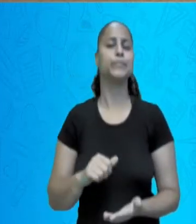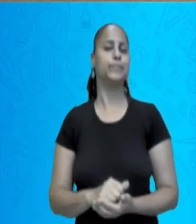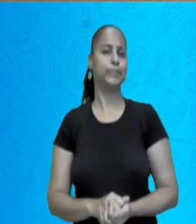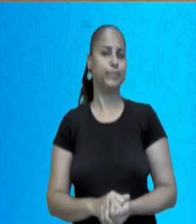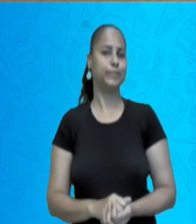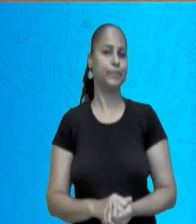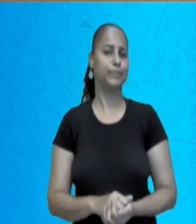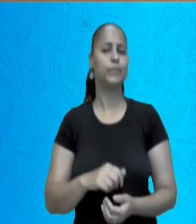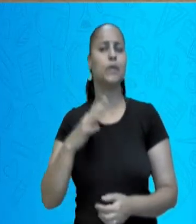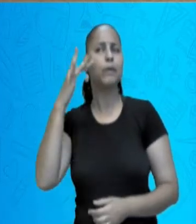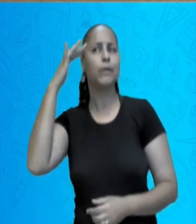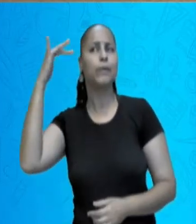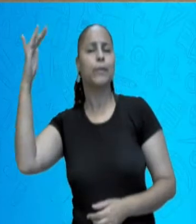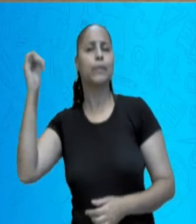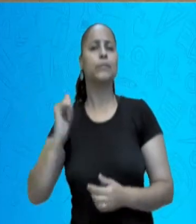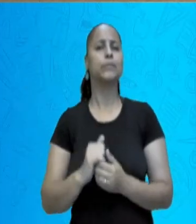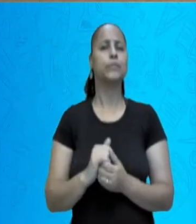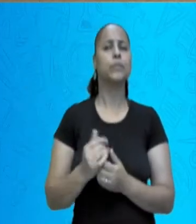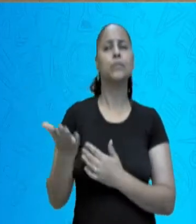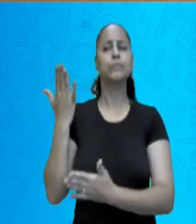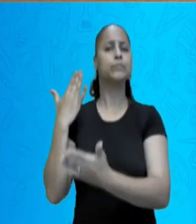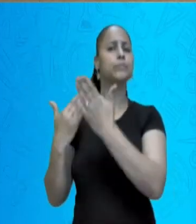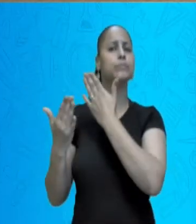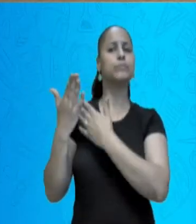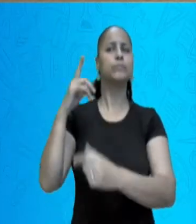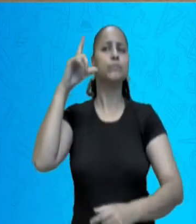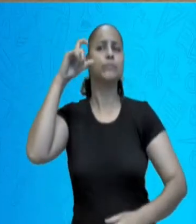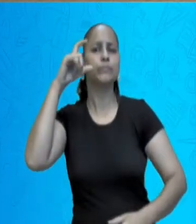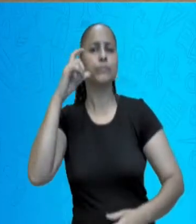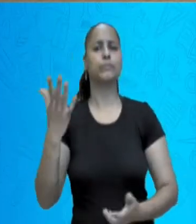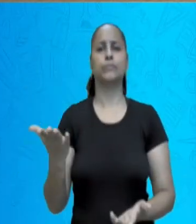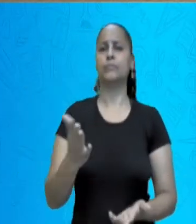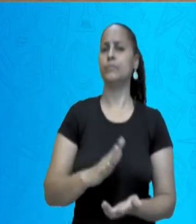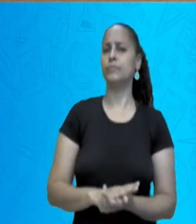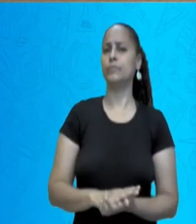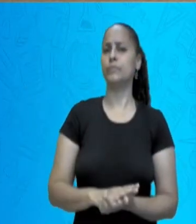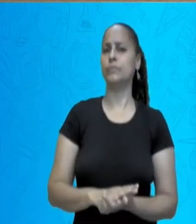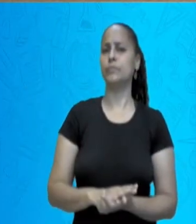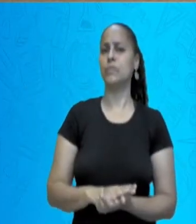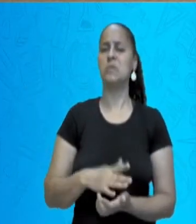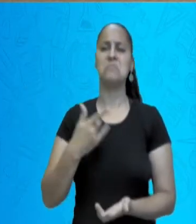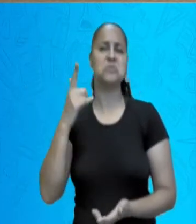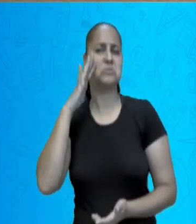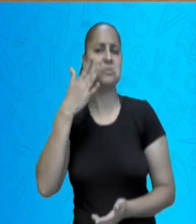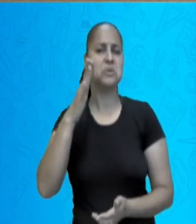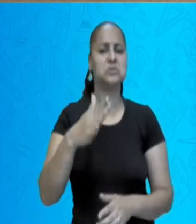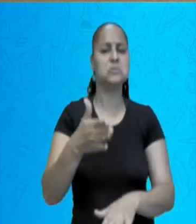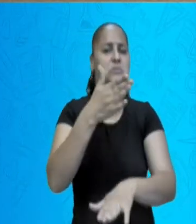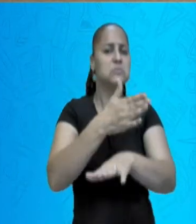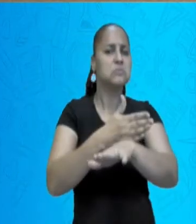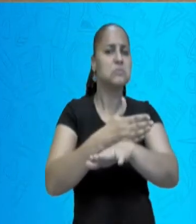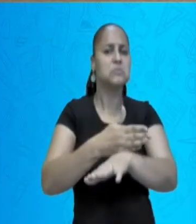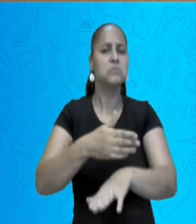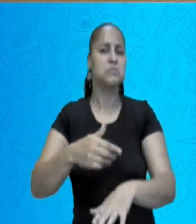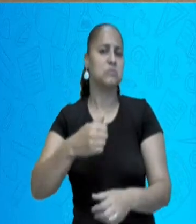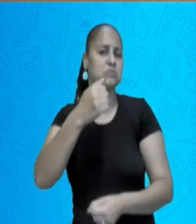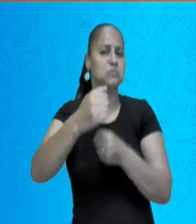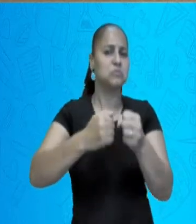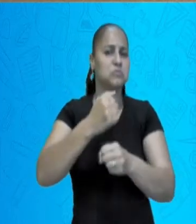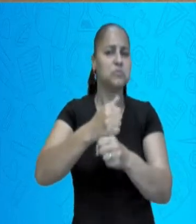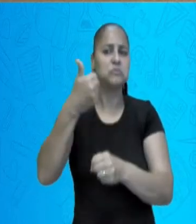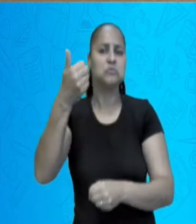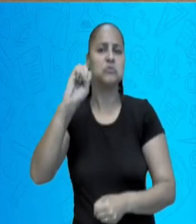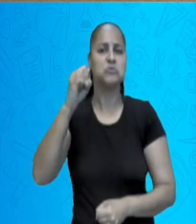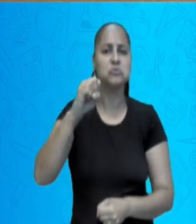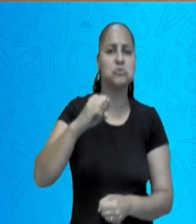Mas imagina isso, como que eram as fotografias no finalzinho do século XVIII, início do século